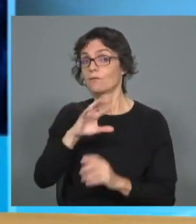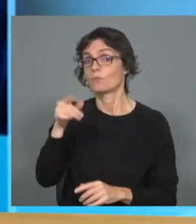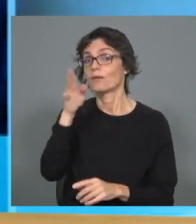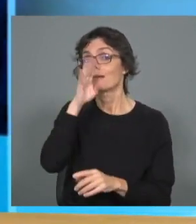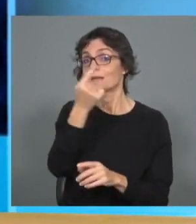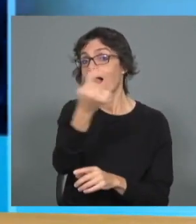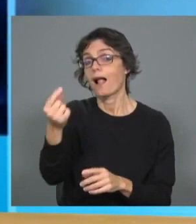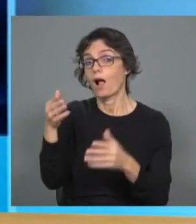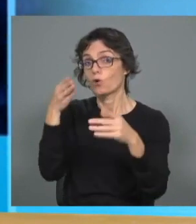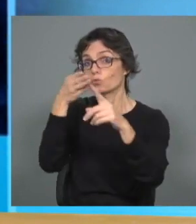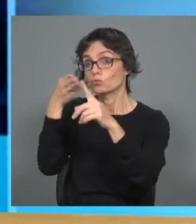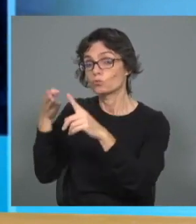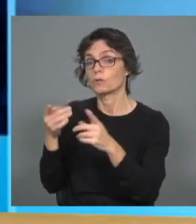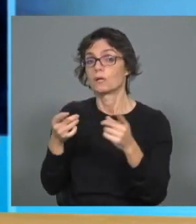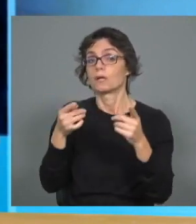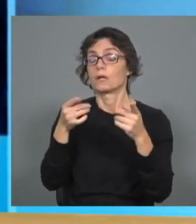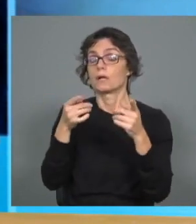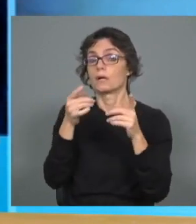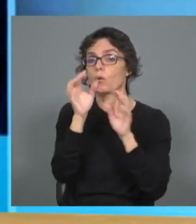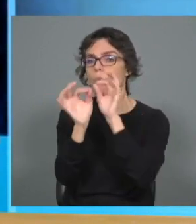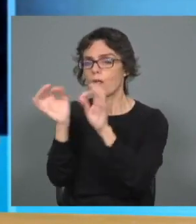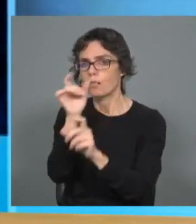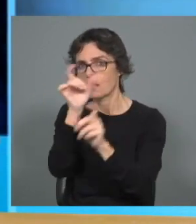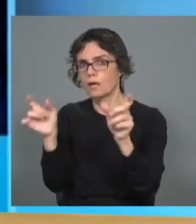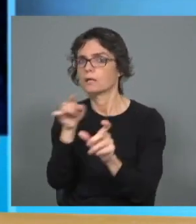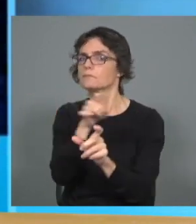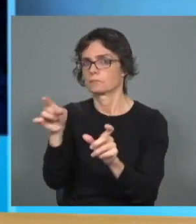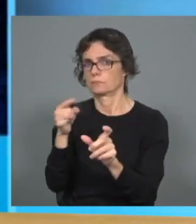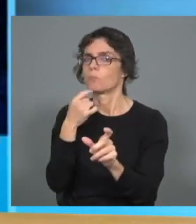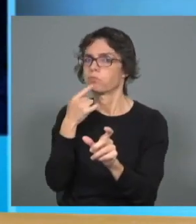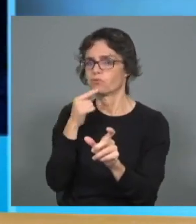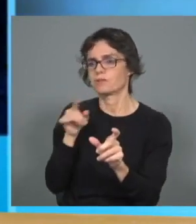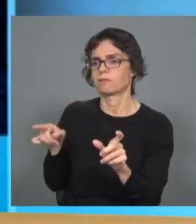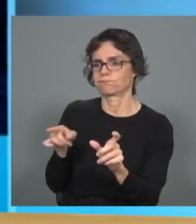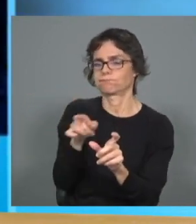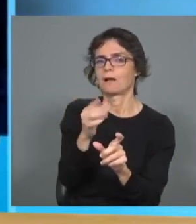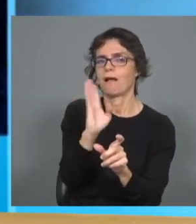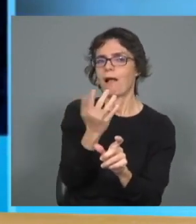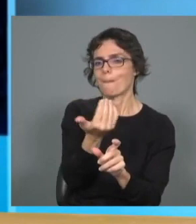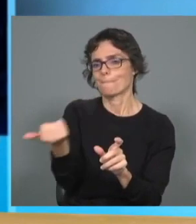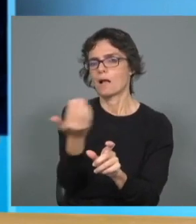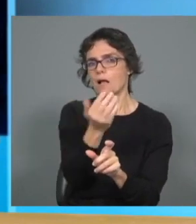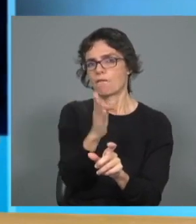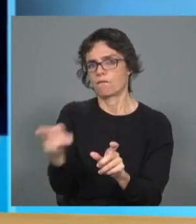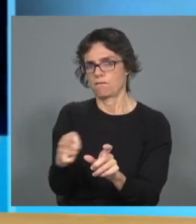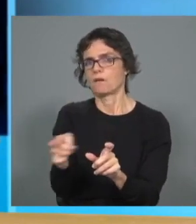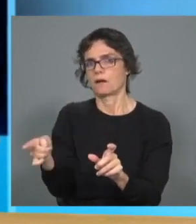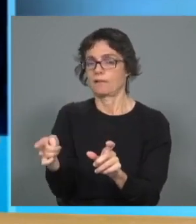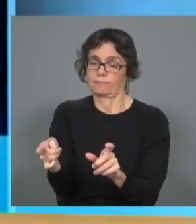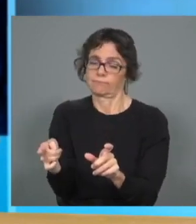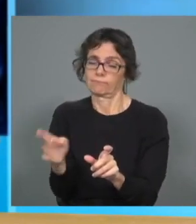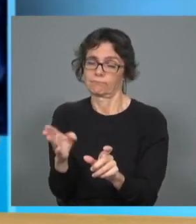de termos cuidado de uns pelos outros, muita desta, do que falta implementar, poderia